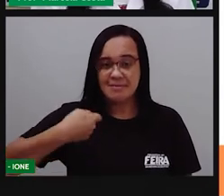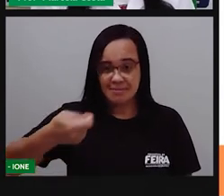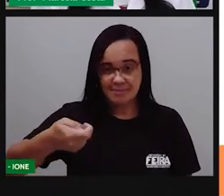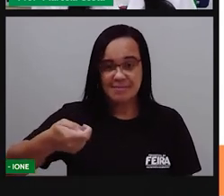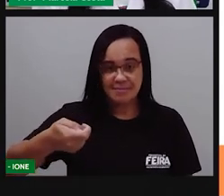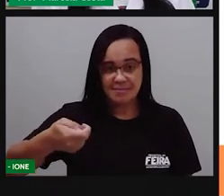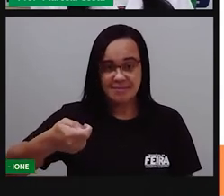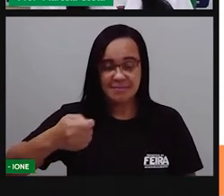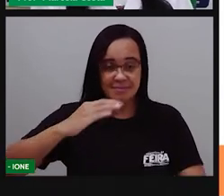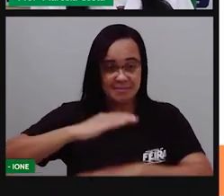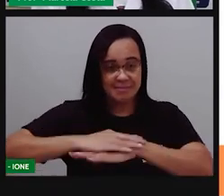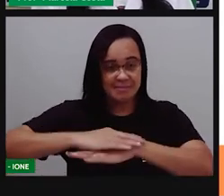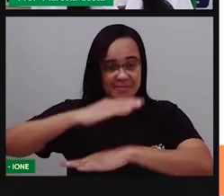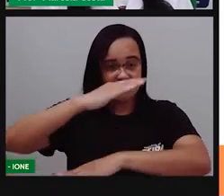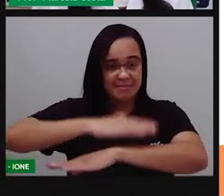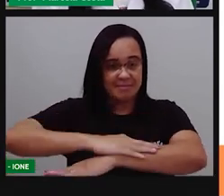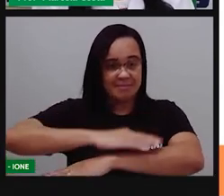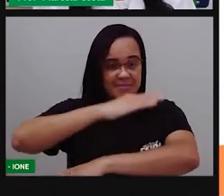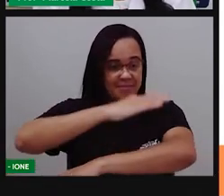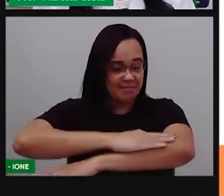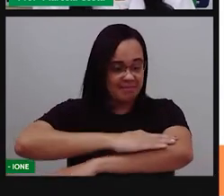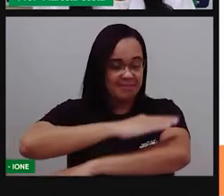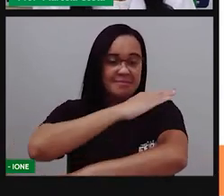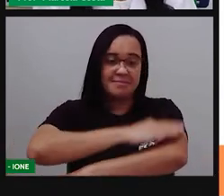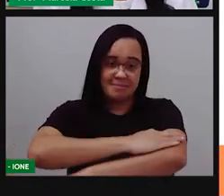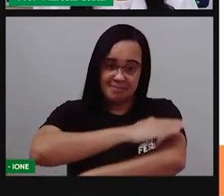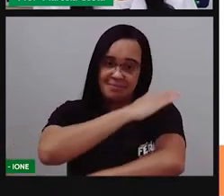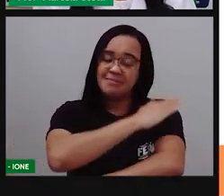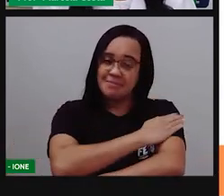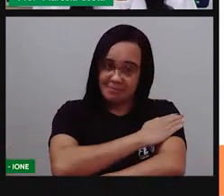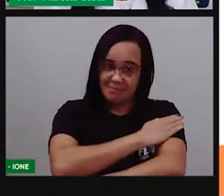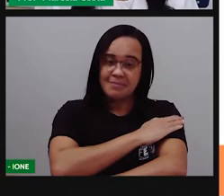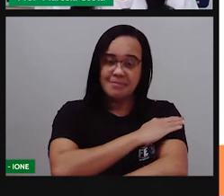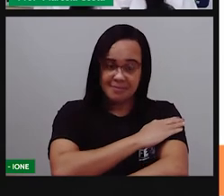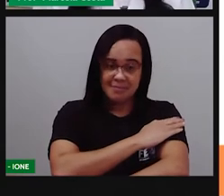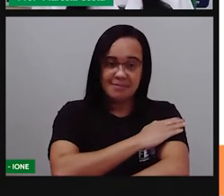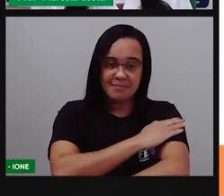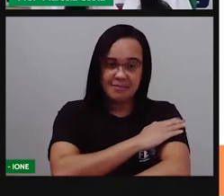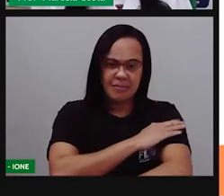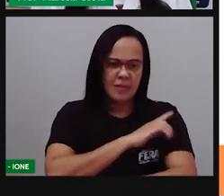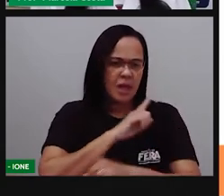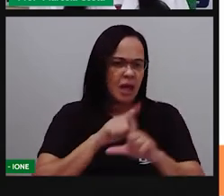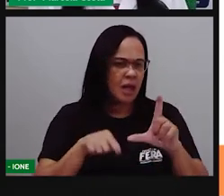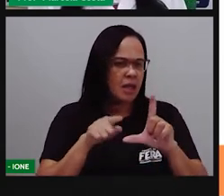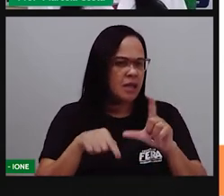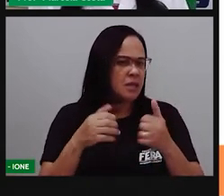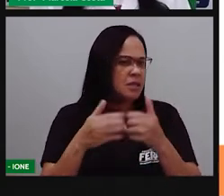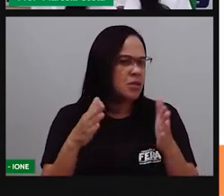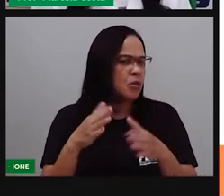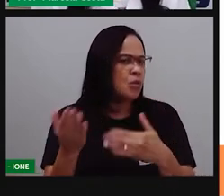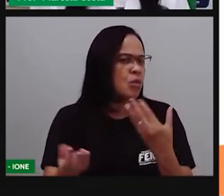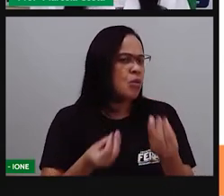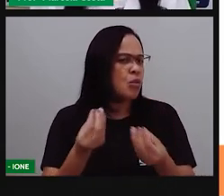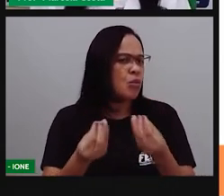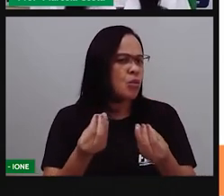Tá representando um sapo, não isso? E sapo começa com qual letra?